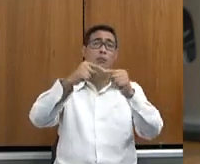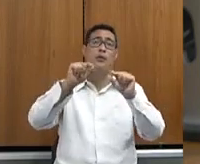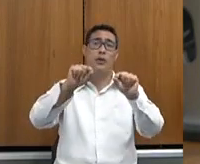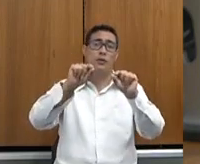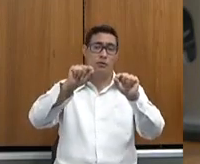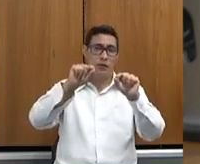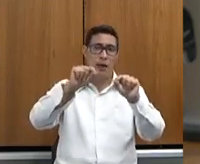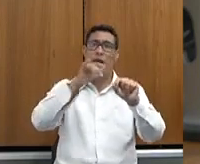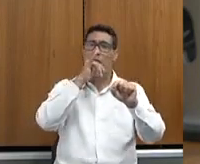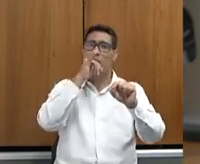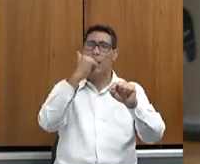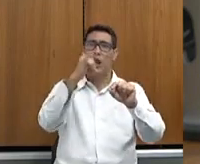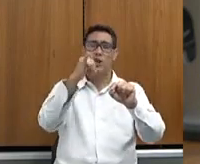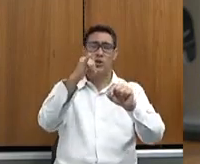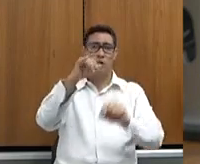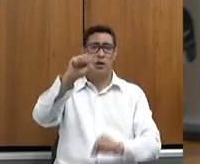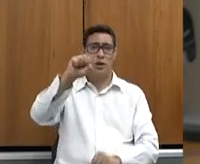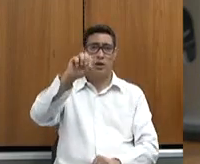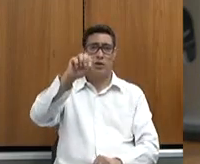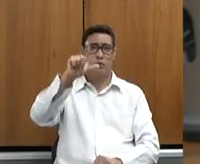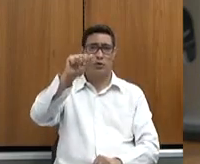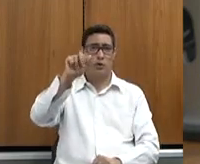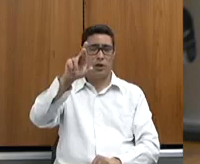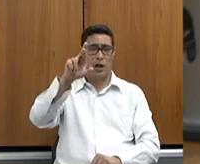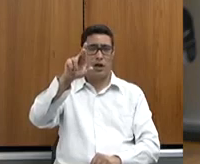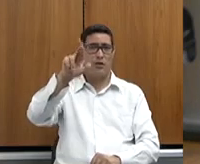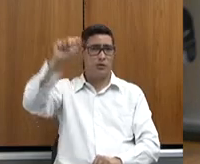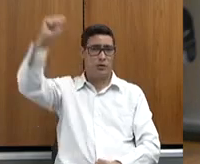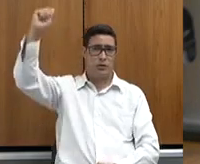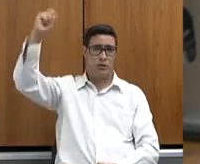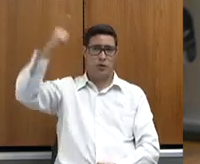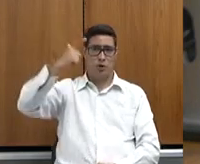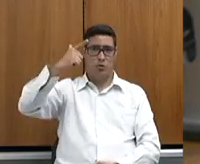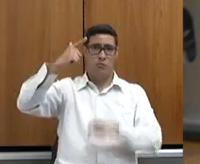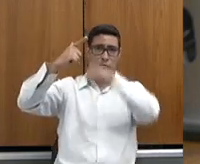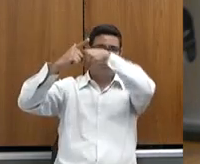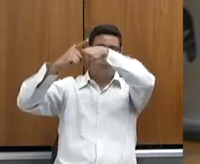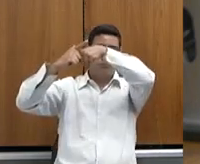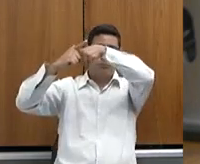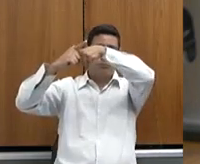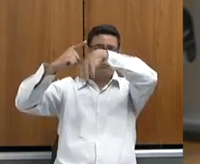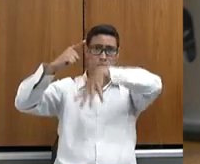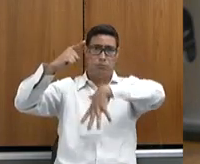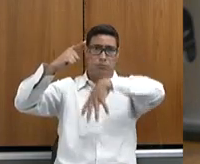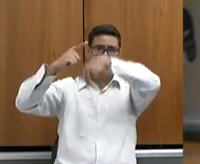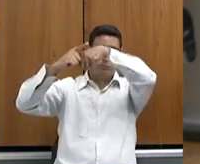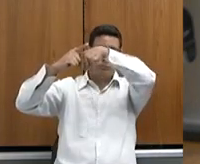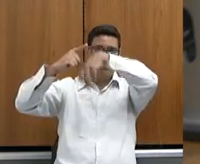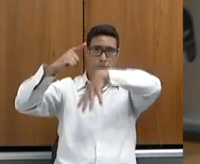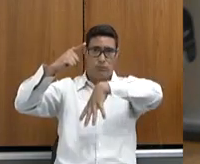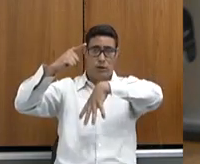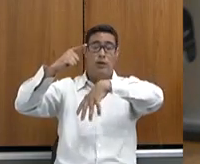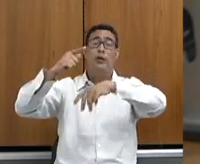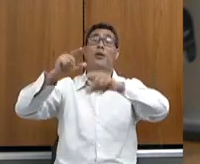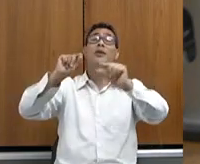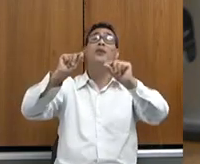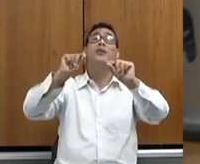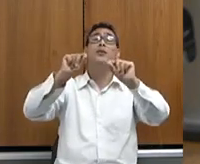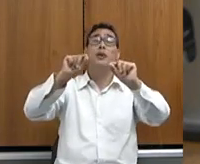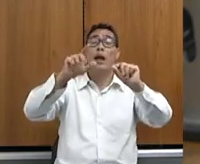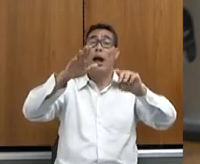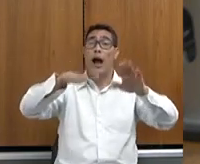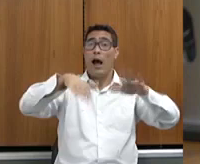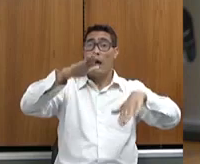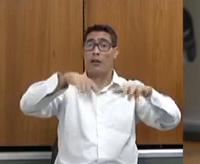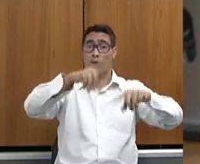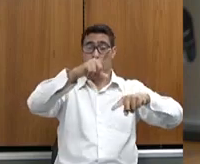pequenos produtores. É um projeto que nós temos que perseguir com força, porque o produtor, muitas vezes, ele não tem